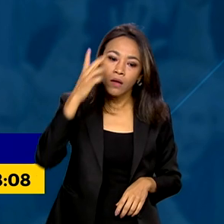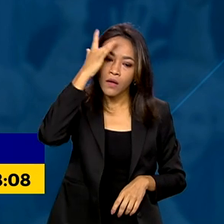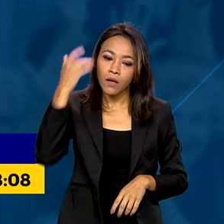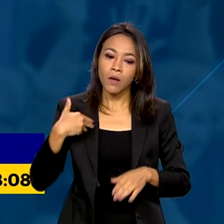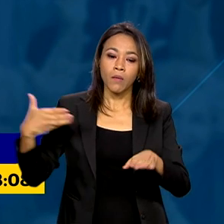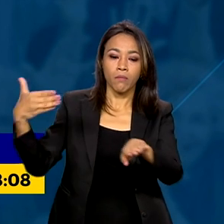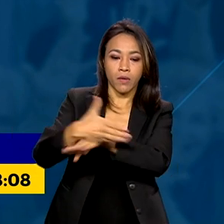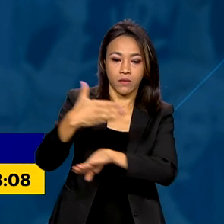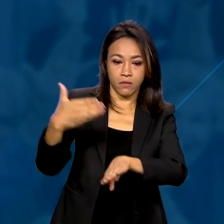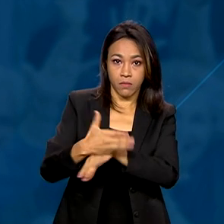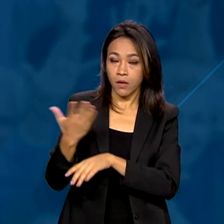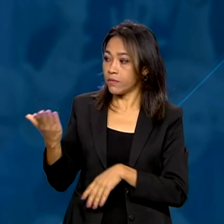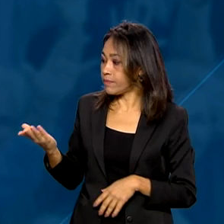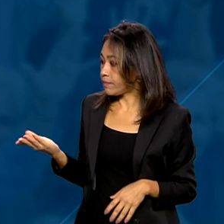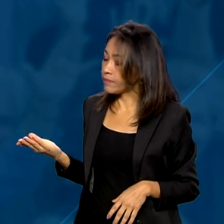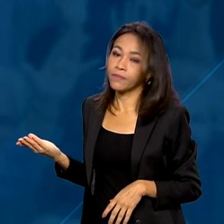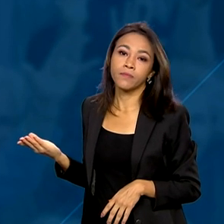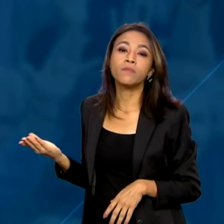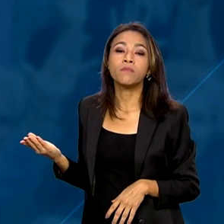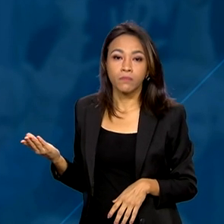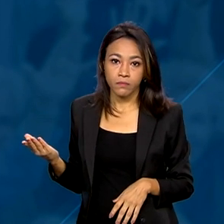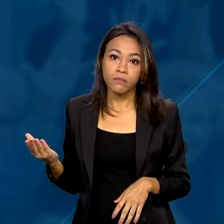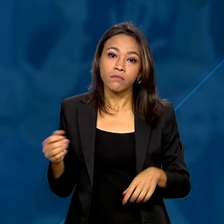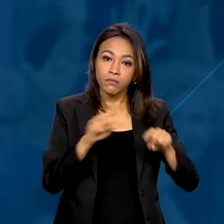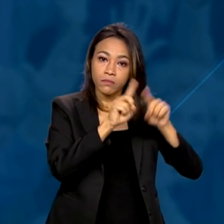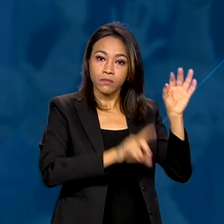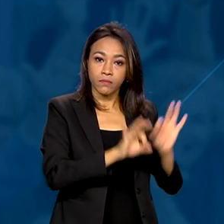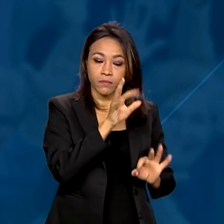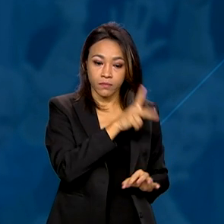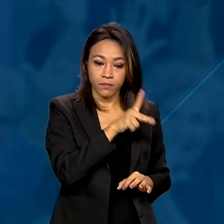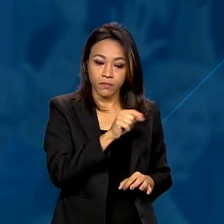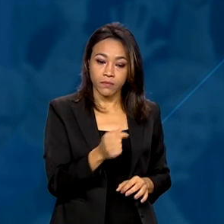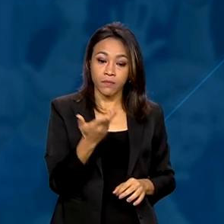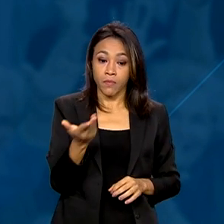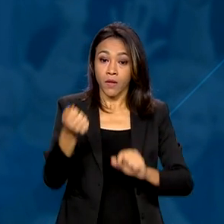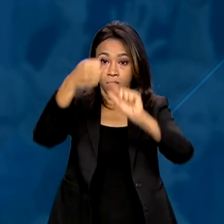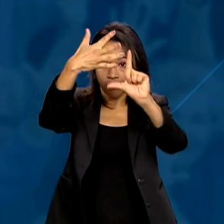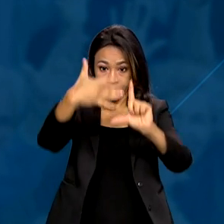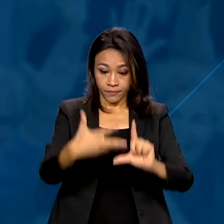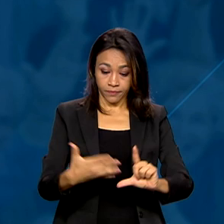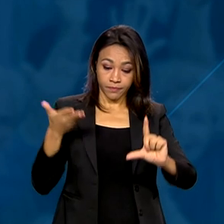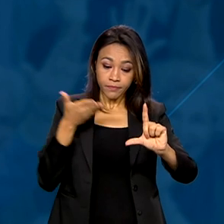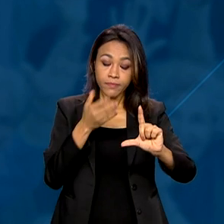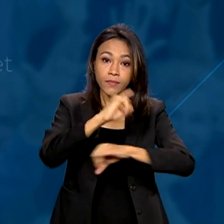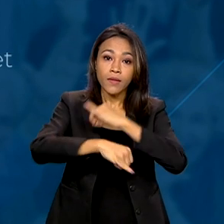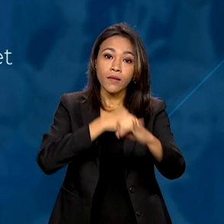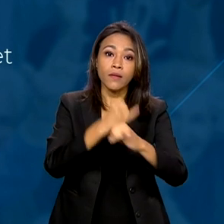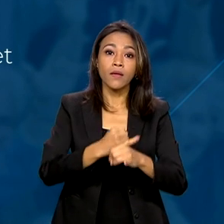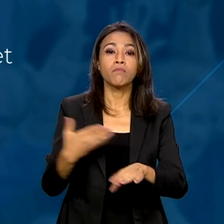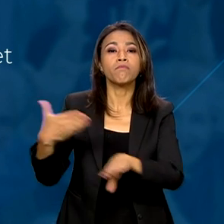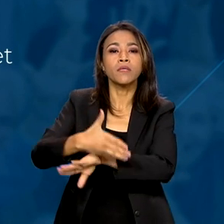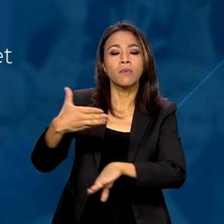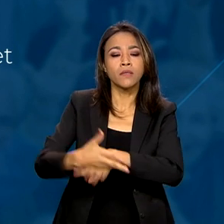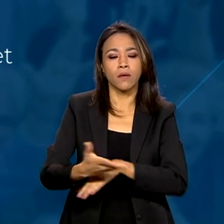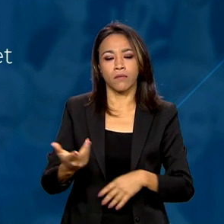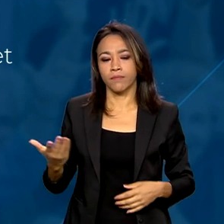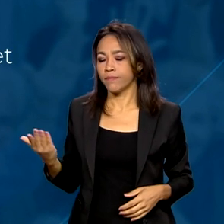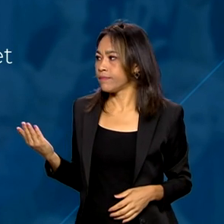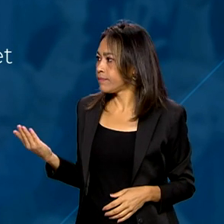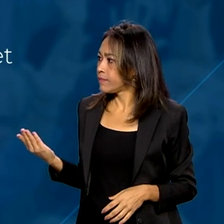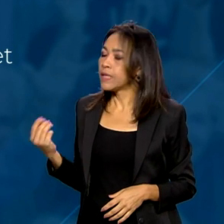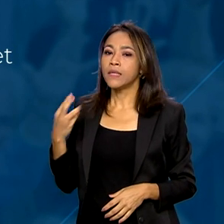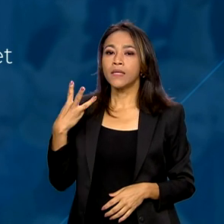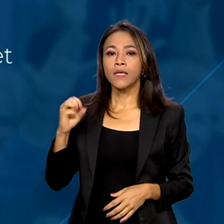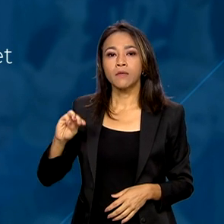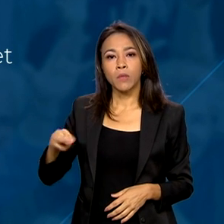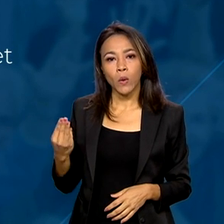nas plenárias sobre o Plano Plurianual. Na plataforma Brasil Participativo, na internet, foram mais de 3 milhões